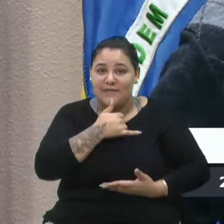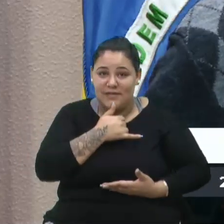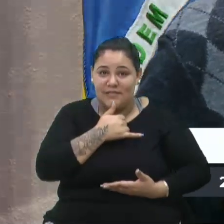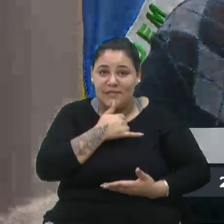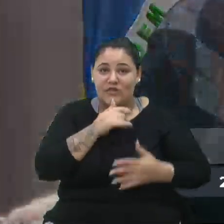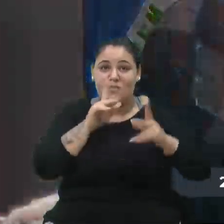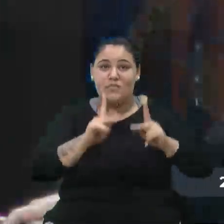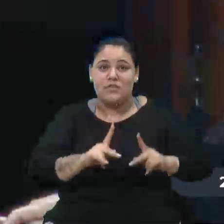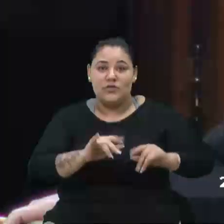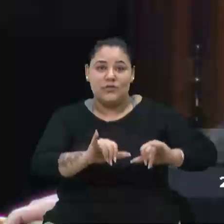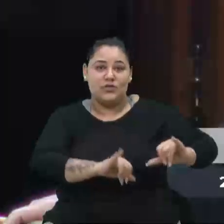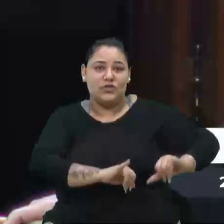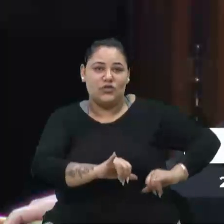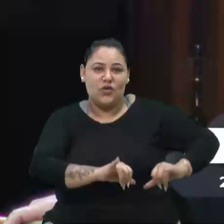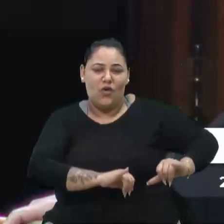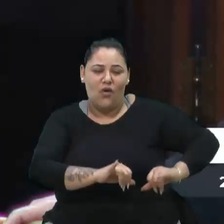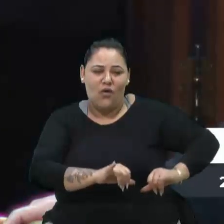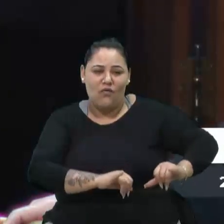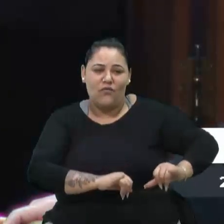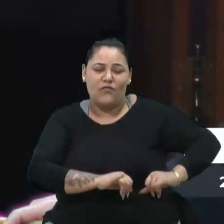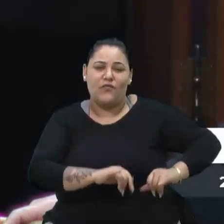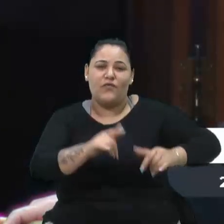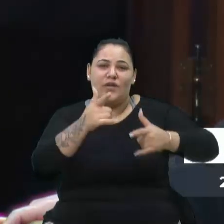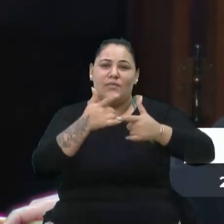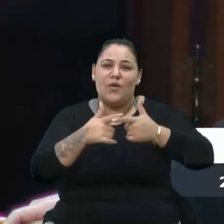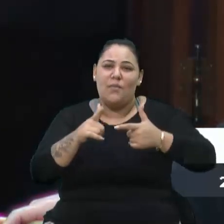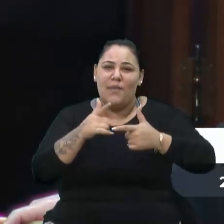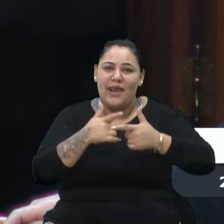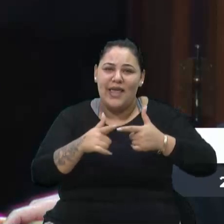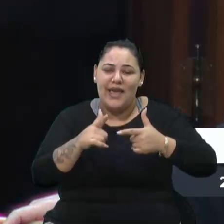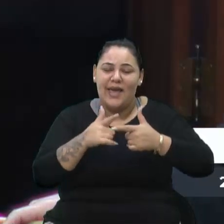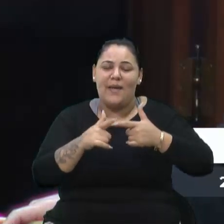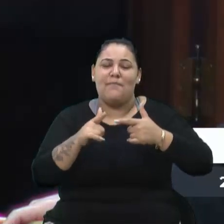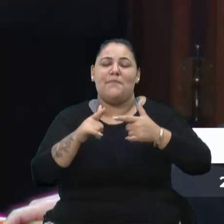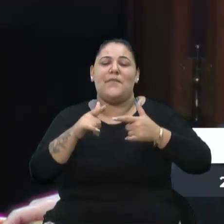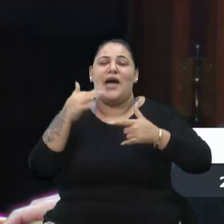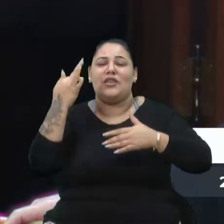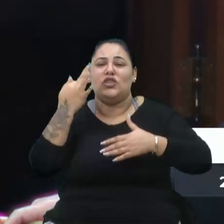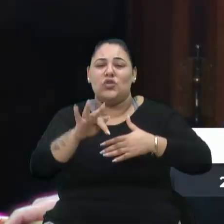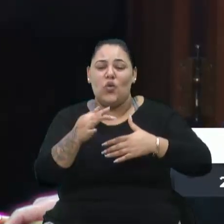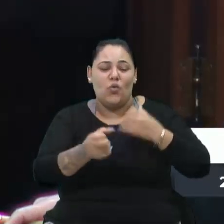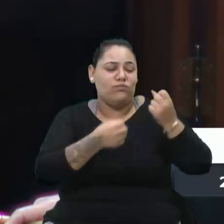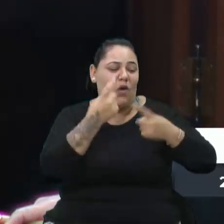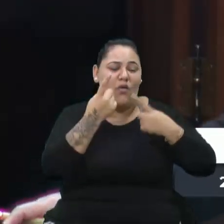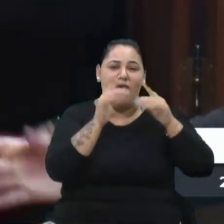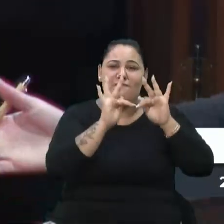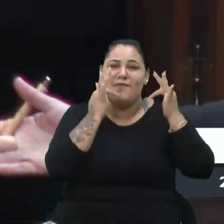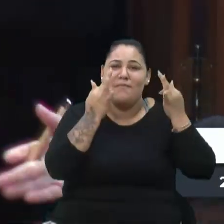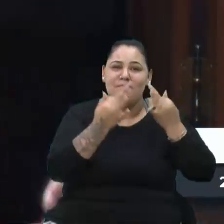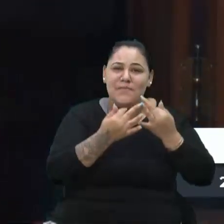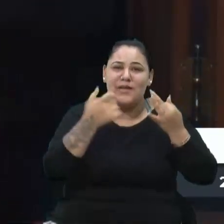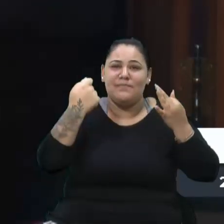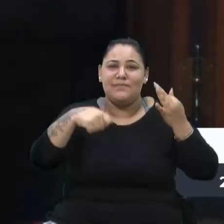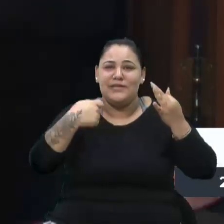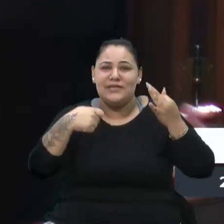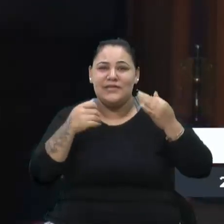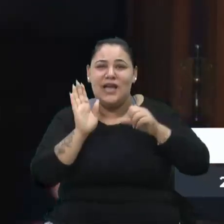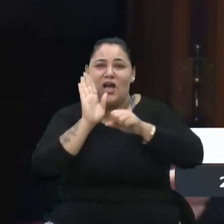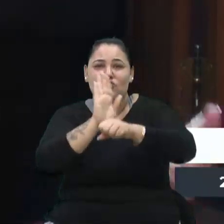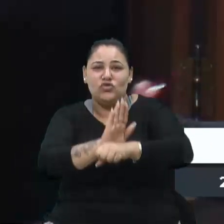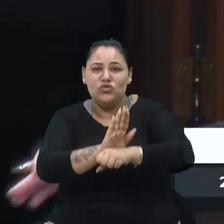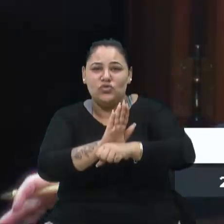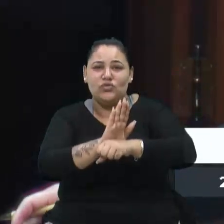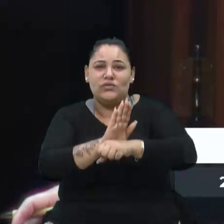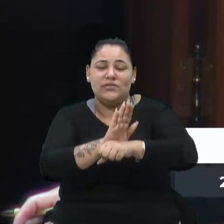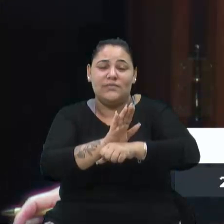problema, com uma dor, ou alguém da família está precisando de um auxílio médico, a dor não espera, não tem